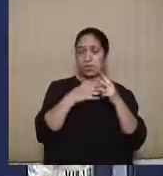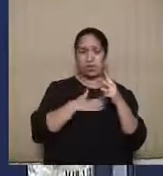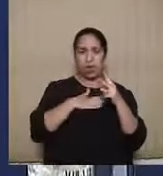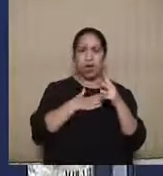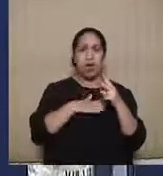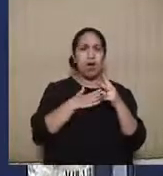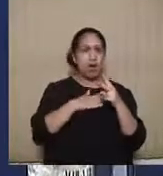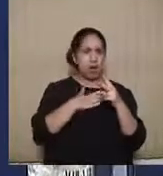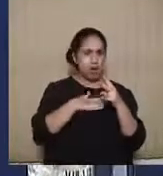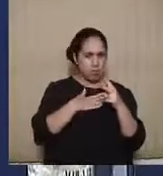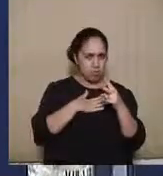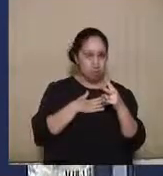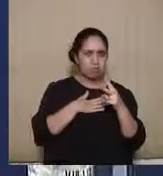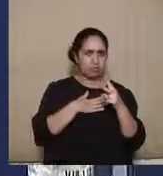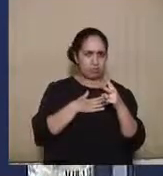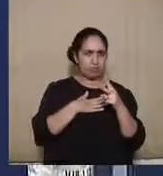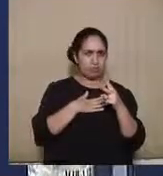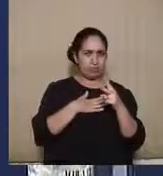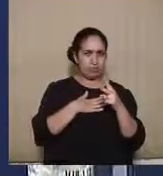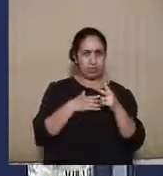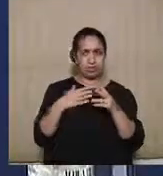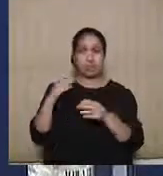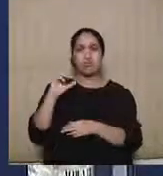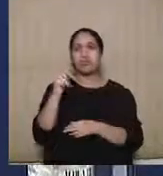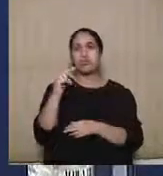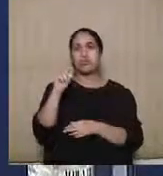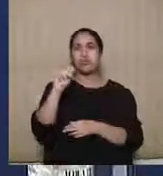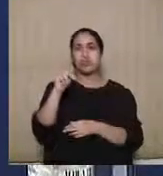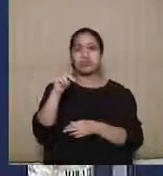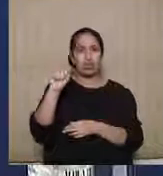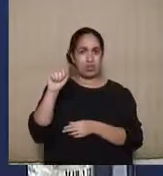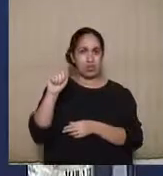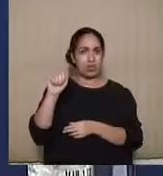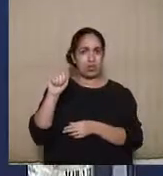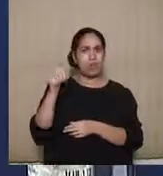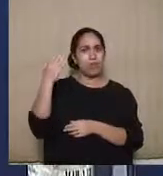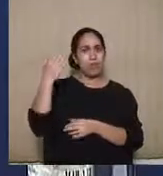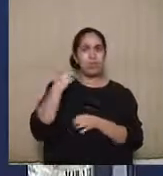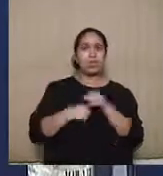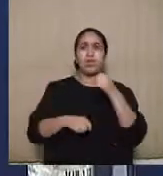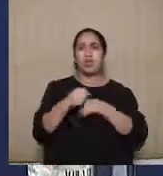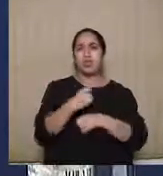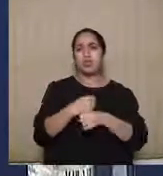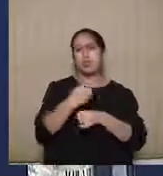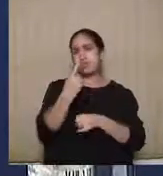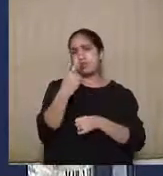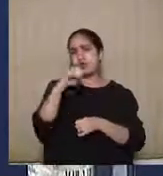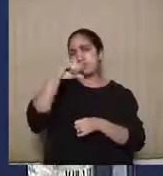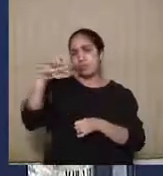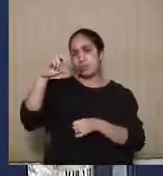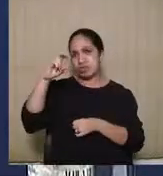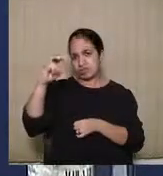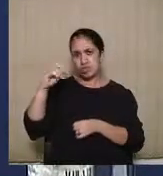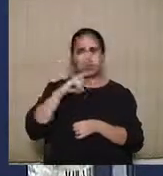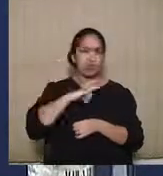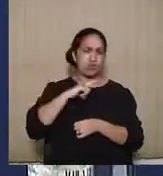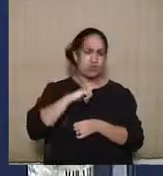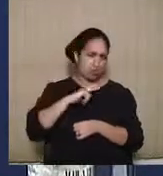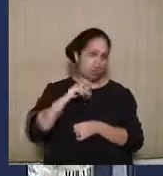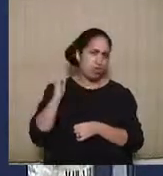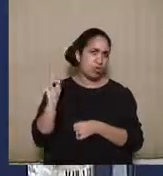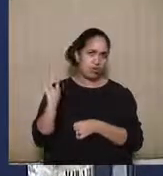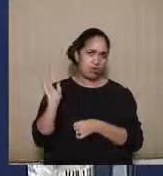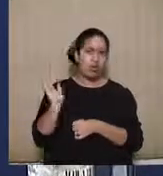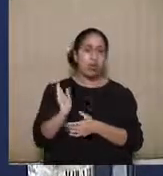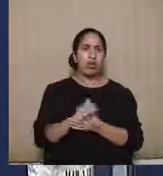que diz respeito aos companheiros da chapa majoritária, existia em 1995, 1994, um entendimento de que havia um lites com sortes passivo